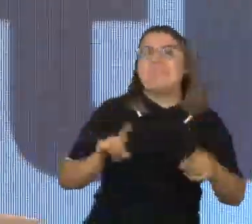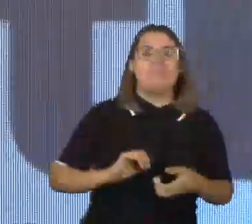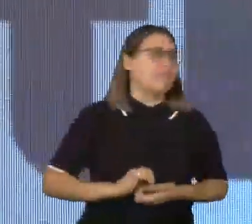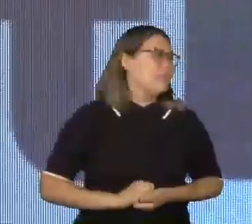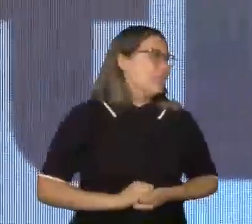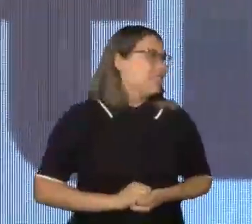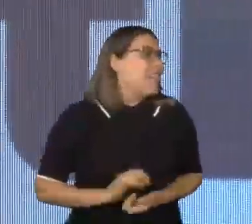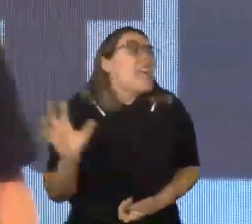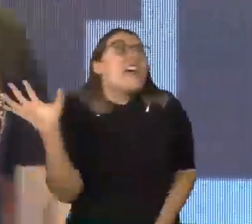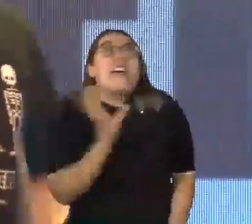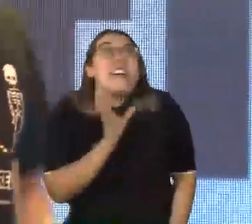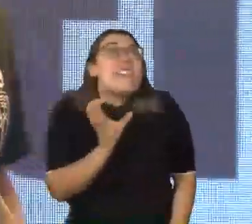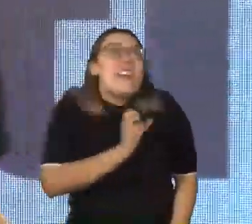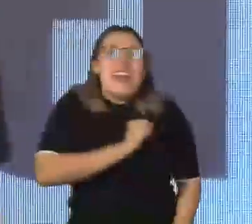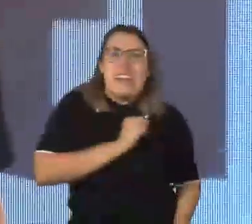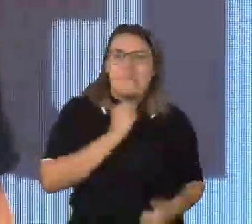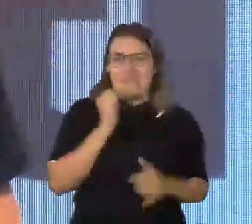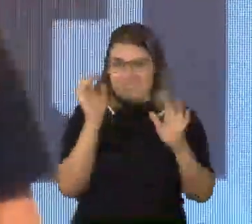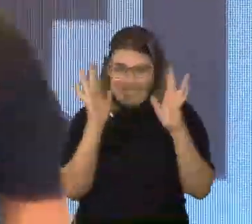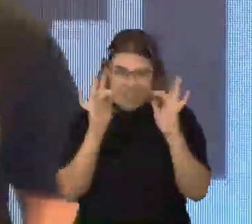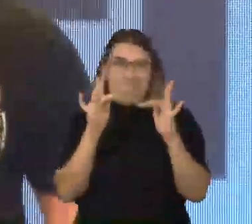Adoro me divertir e namorar.